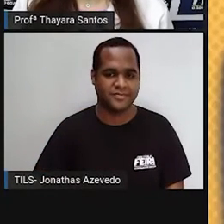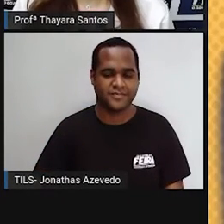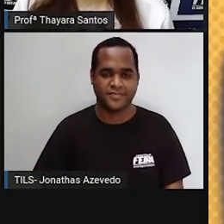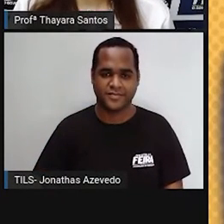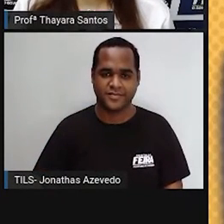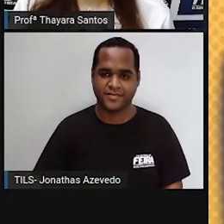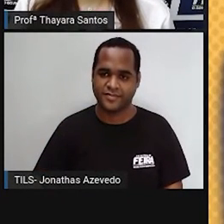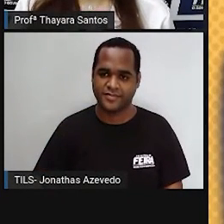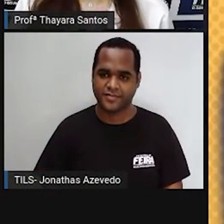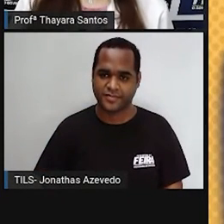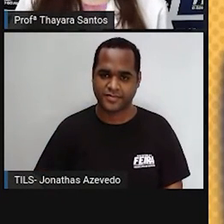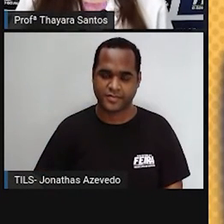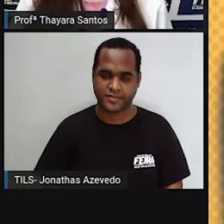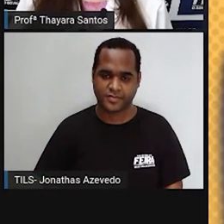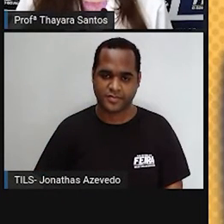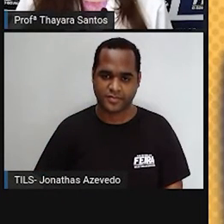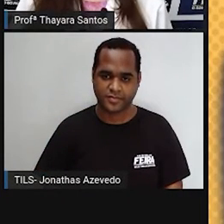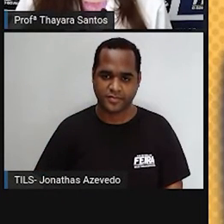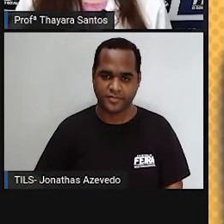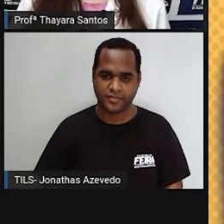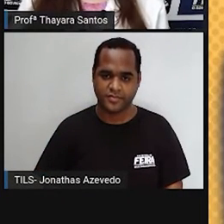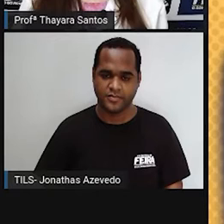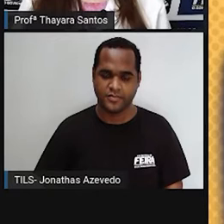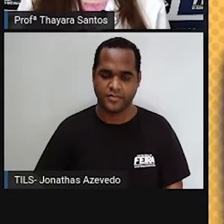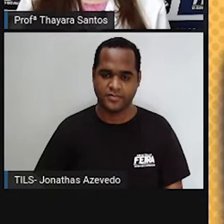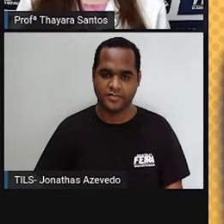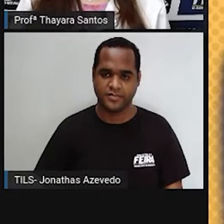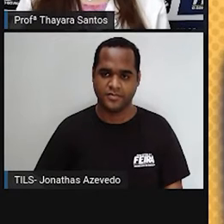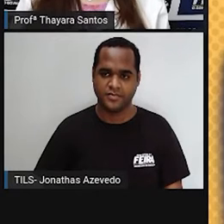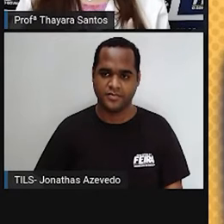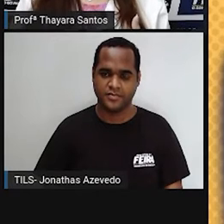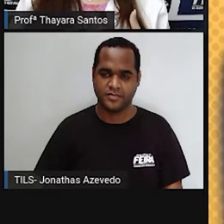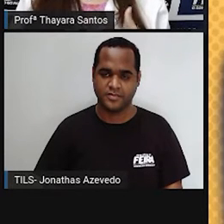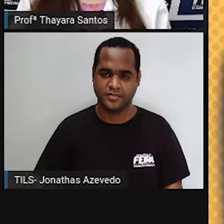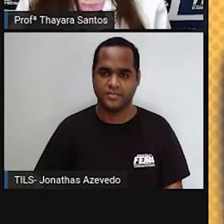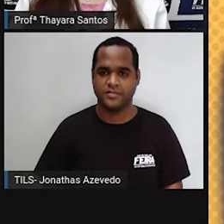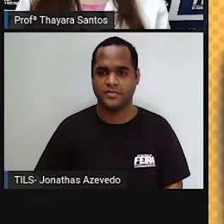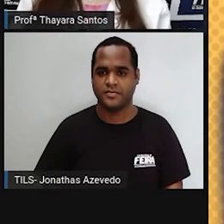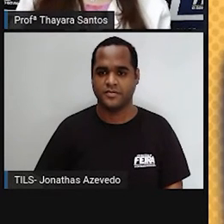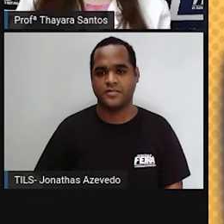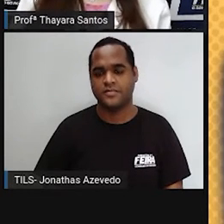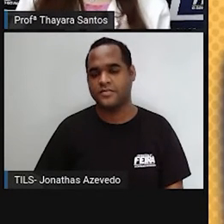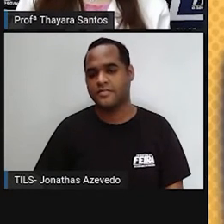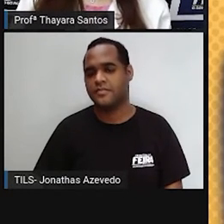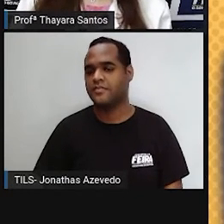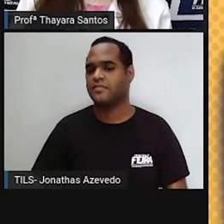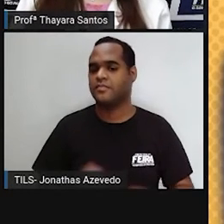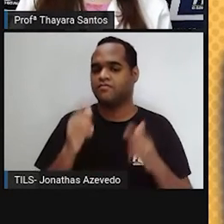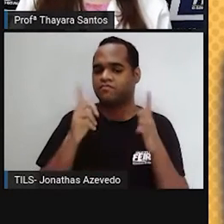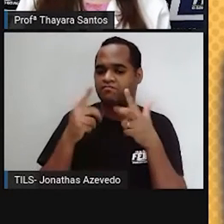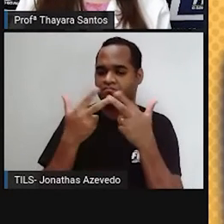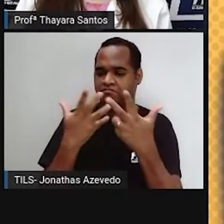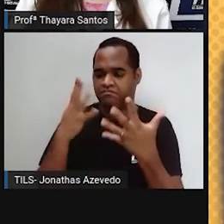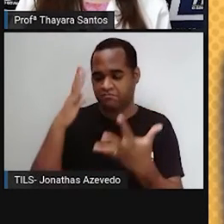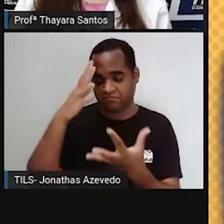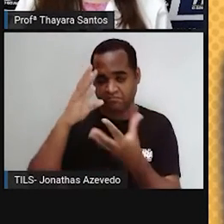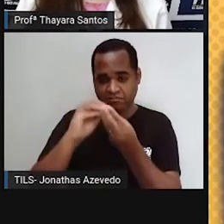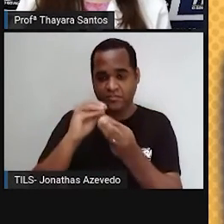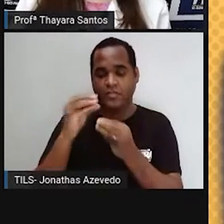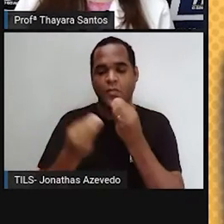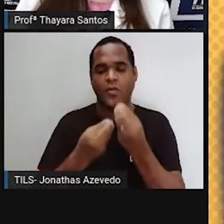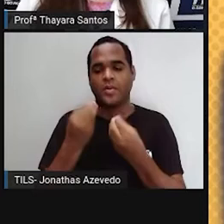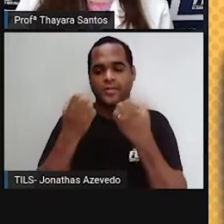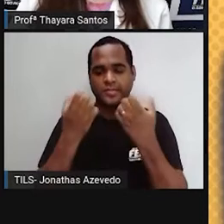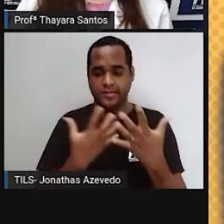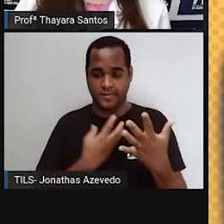E agora, eu vou botar esse vídeo para vocês para vocês entenderem como é que conseguirem compreender um pouquinho do ciclo de